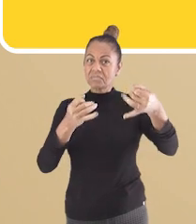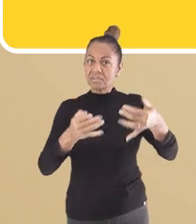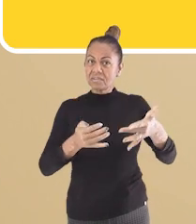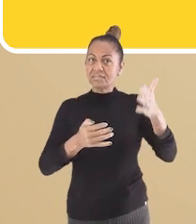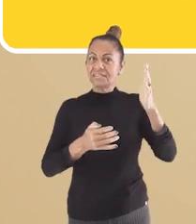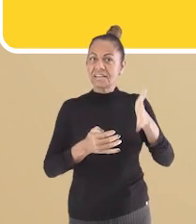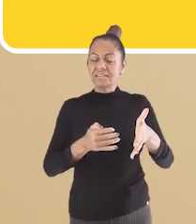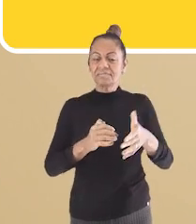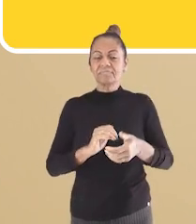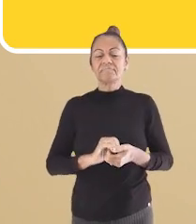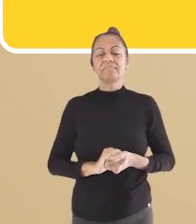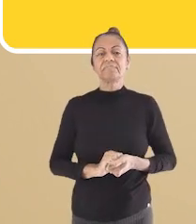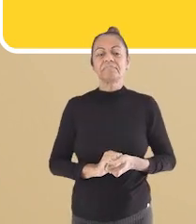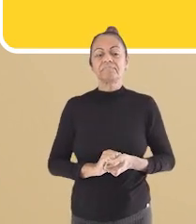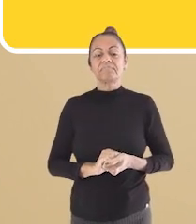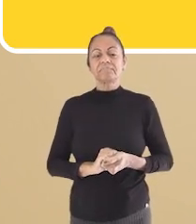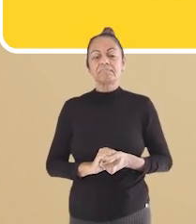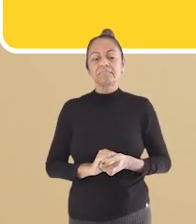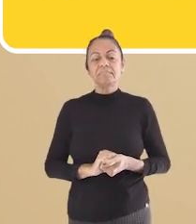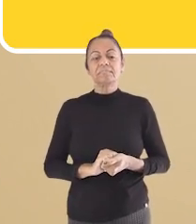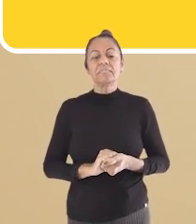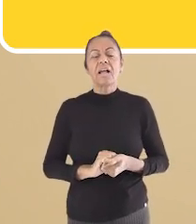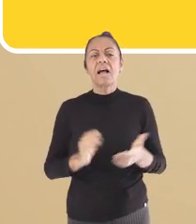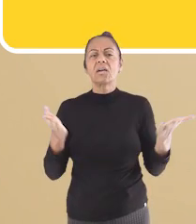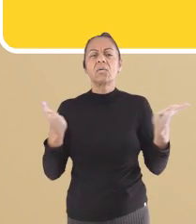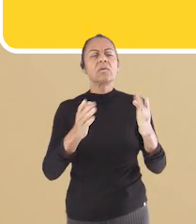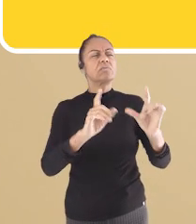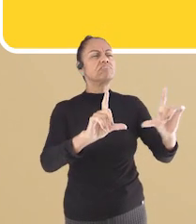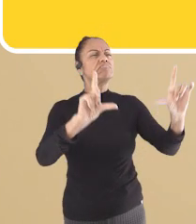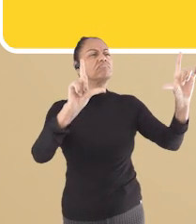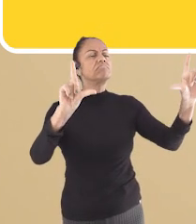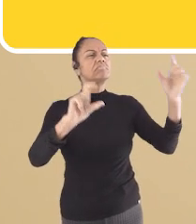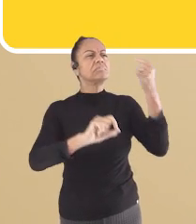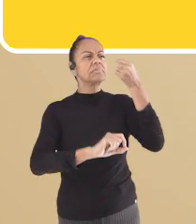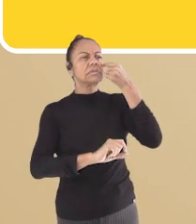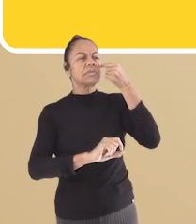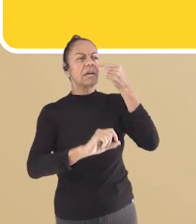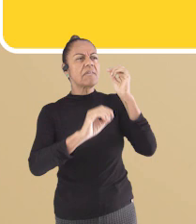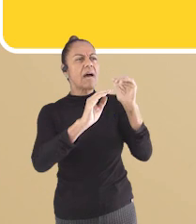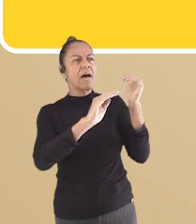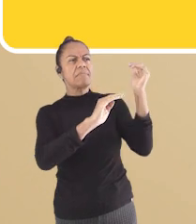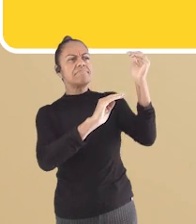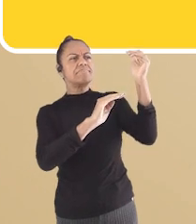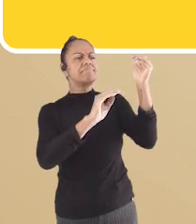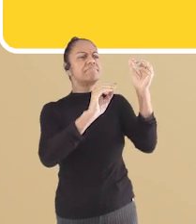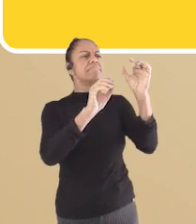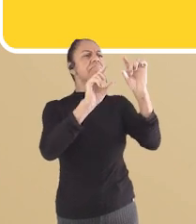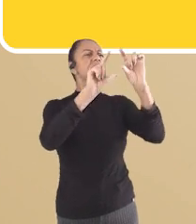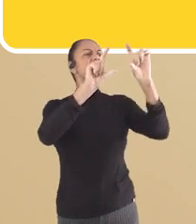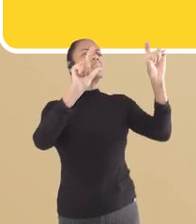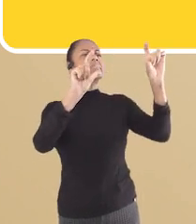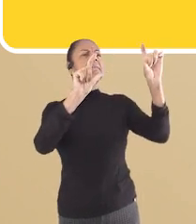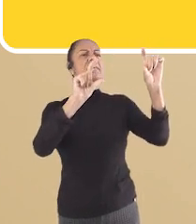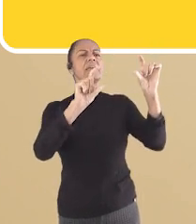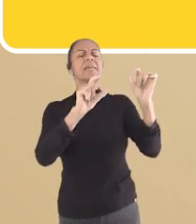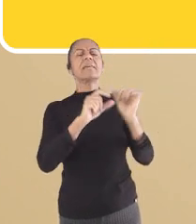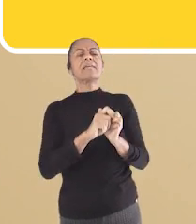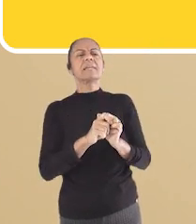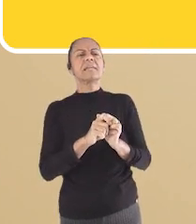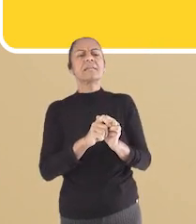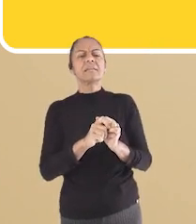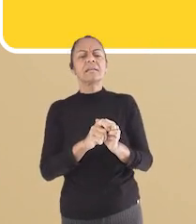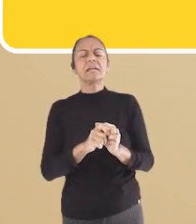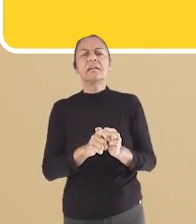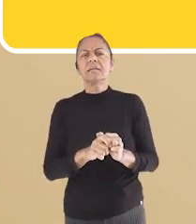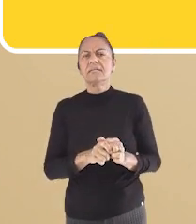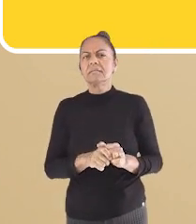como já foi explicado anteriormente. Observe agora esse cartaz. Na parte superior